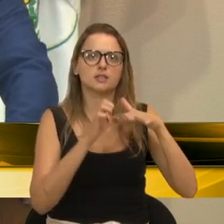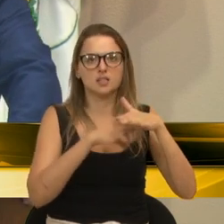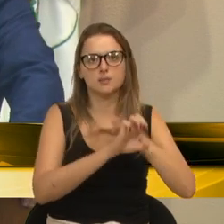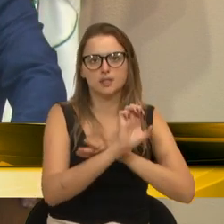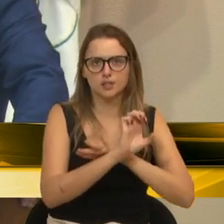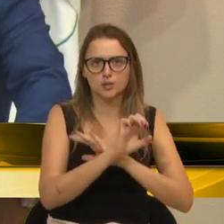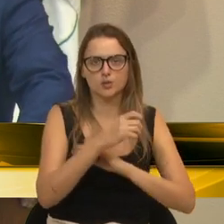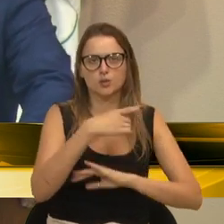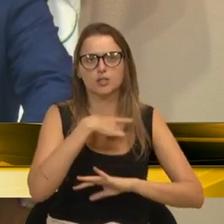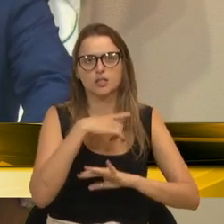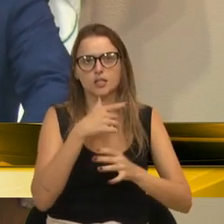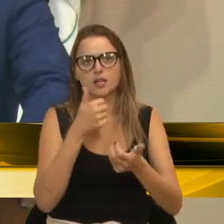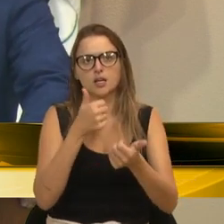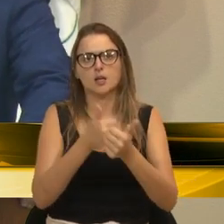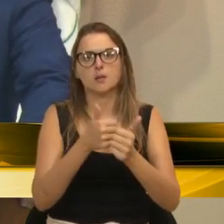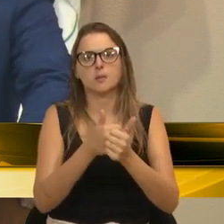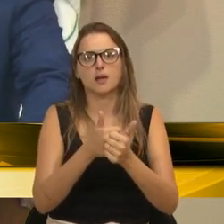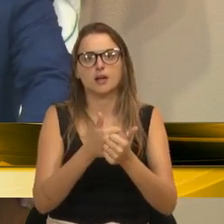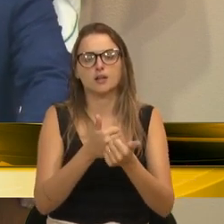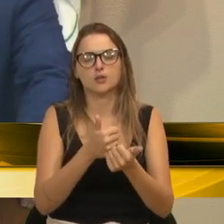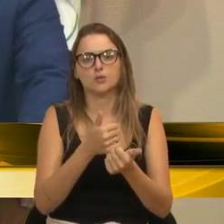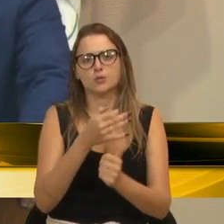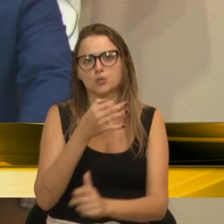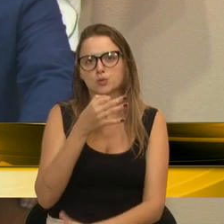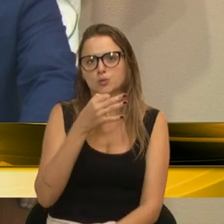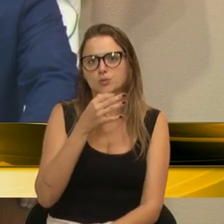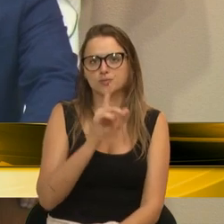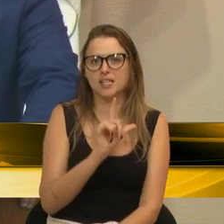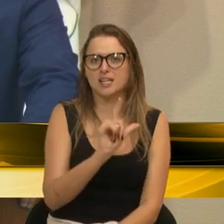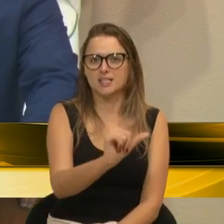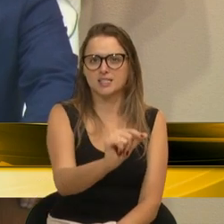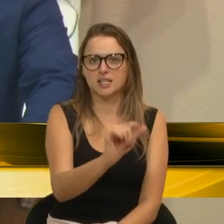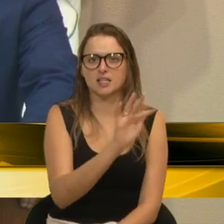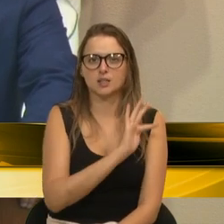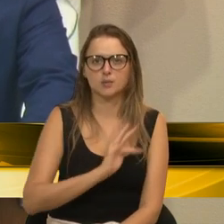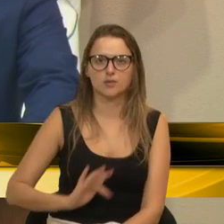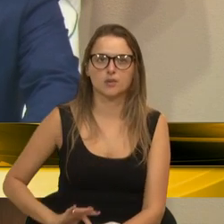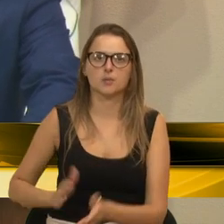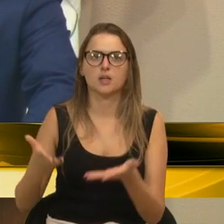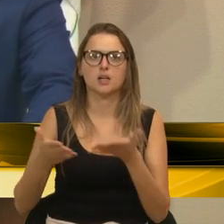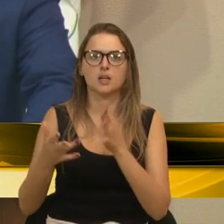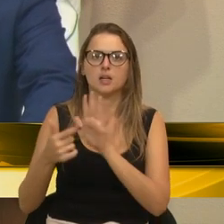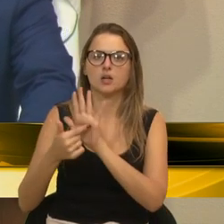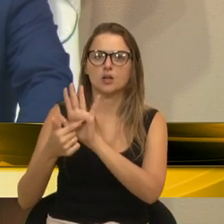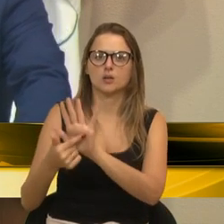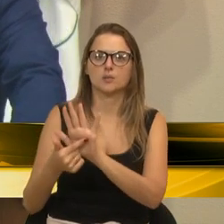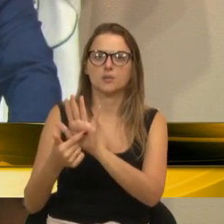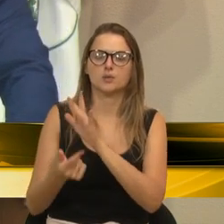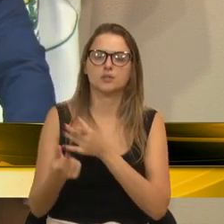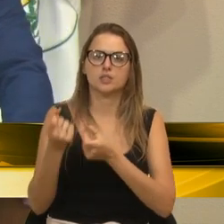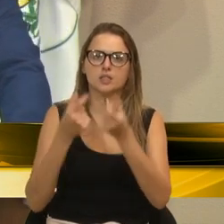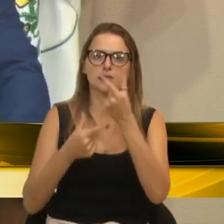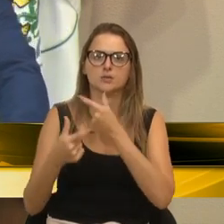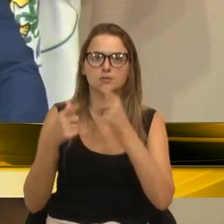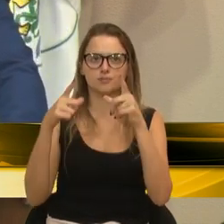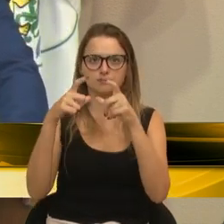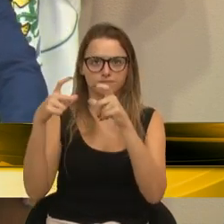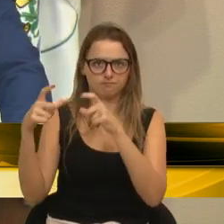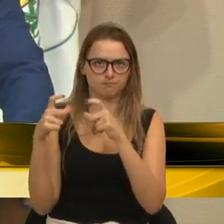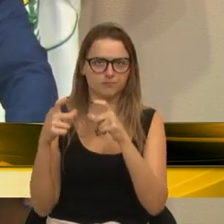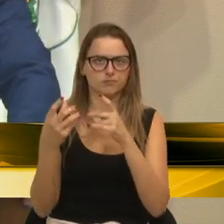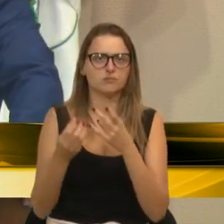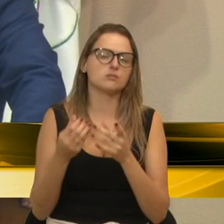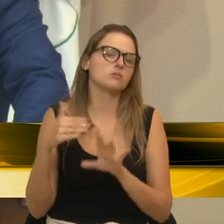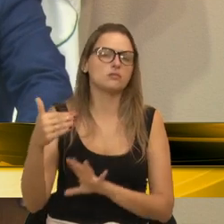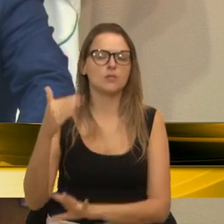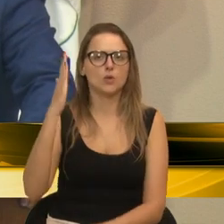próximo à saída de Caxias do Sul para a Farroupilha. Pedi para a Renata colocar algumas fotos, porque eu, quando o